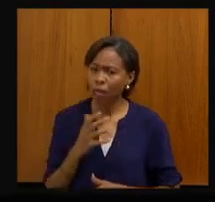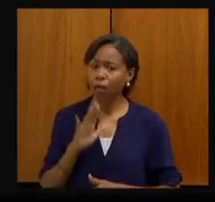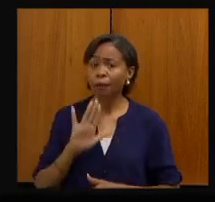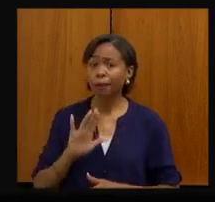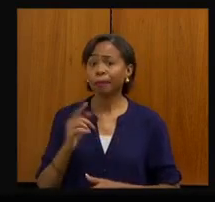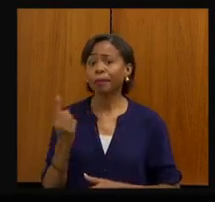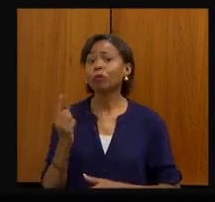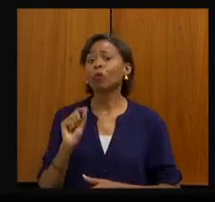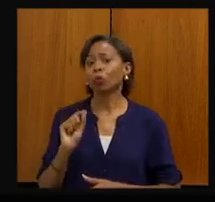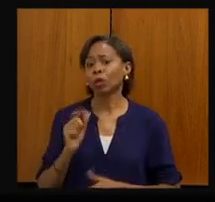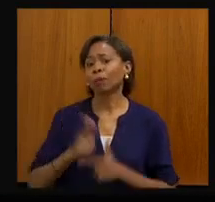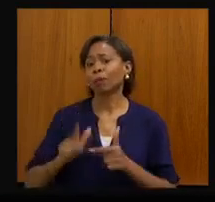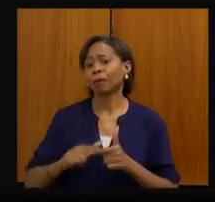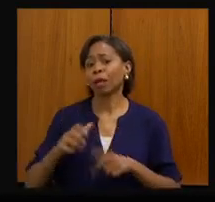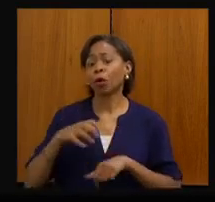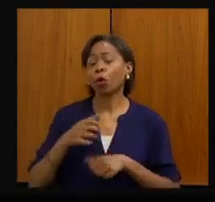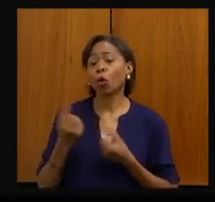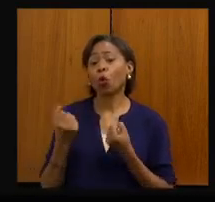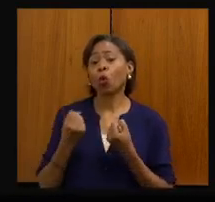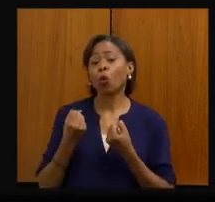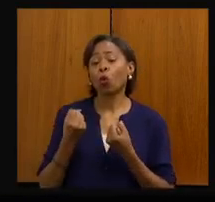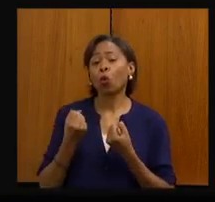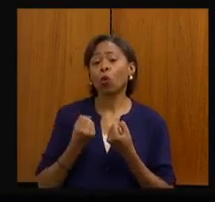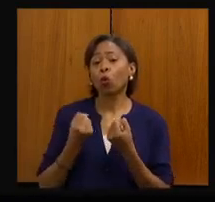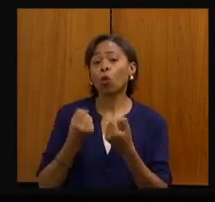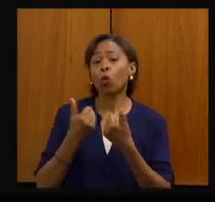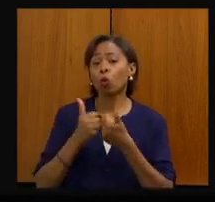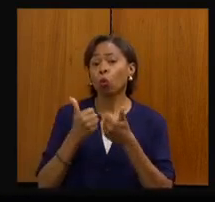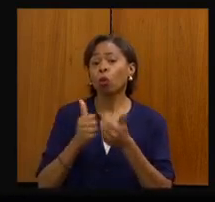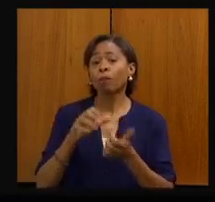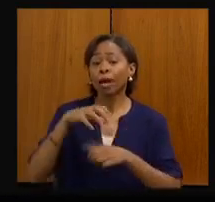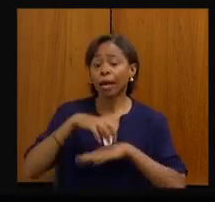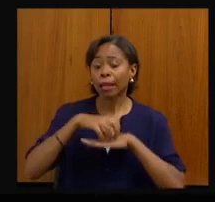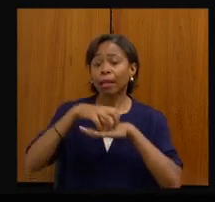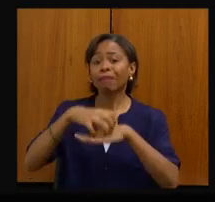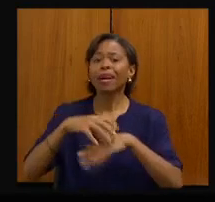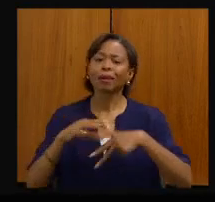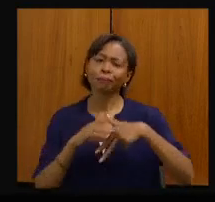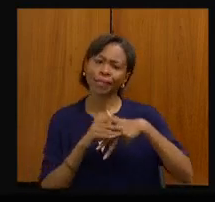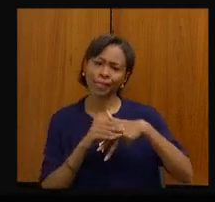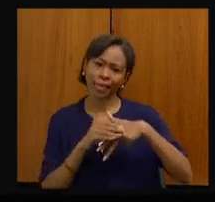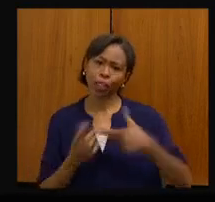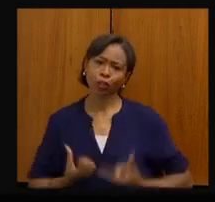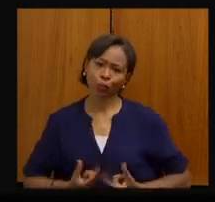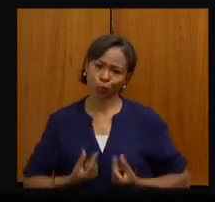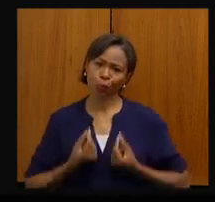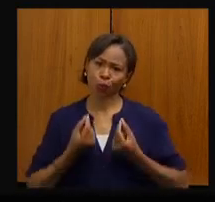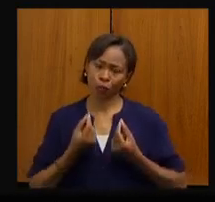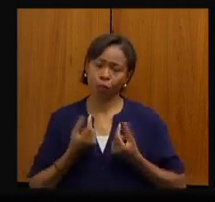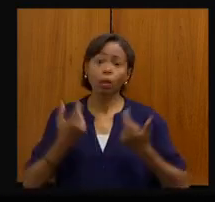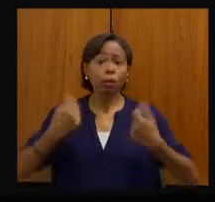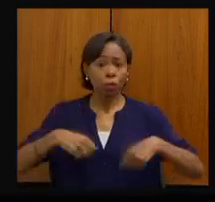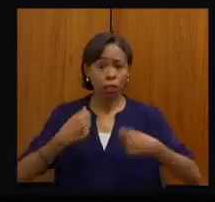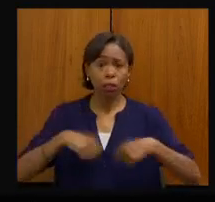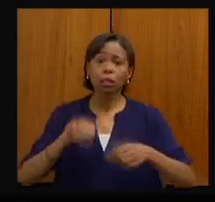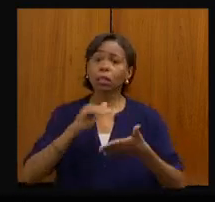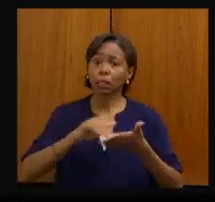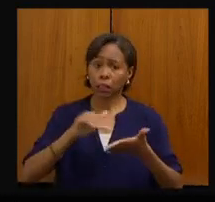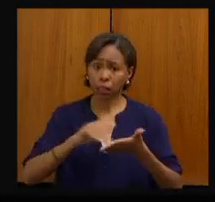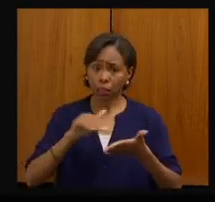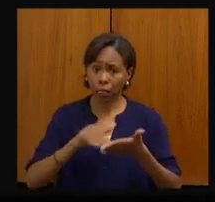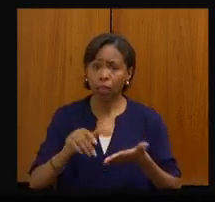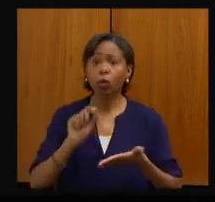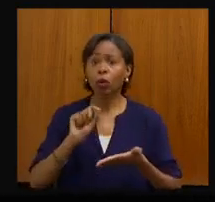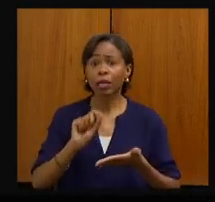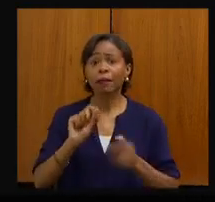oncológicos. Eu já tive a oportunidade de falar com você, Fábio, que é necessário que a secretaria ela desenvolva um programa